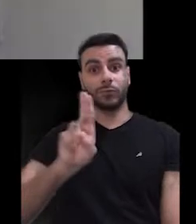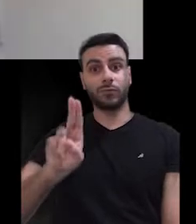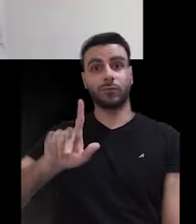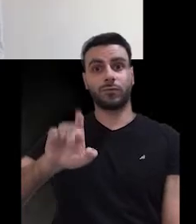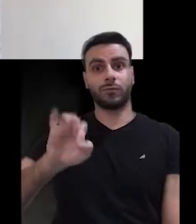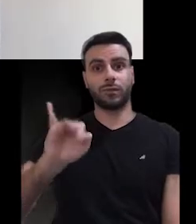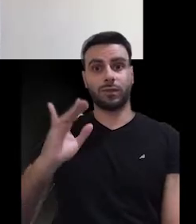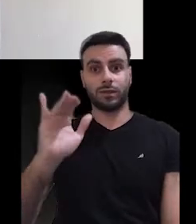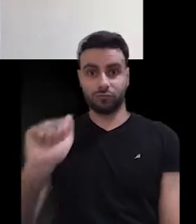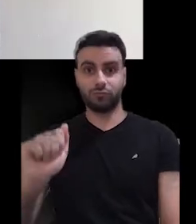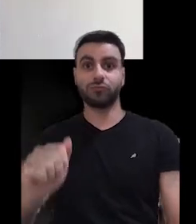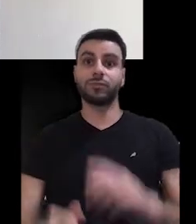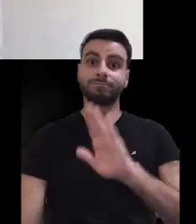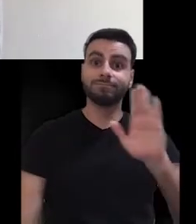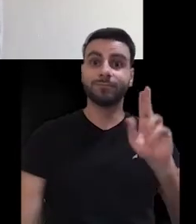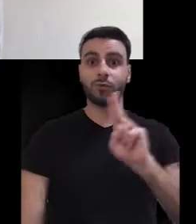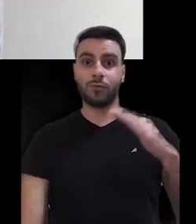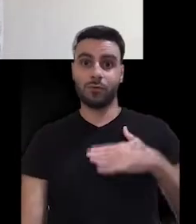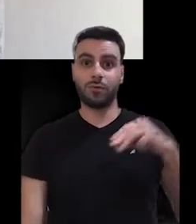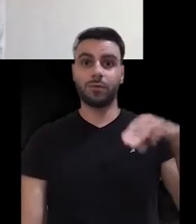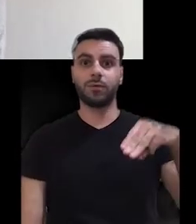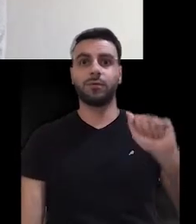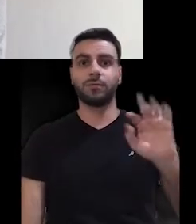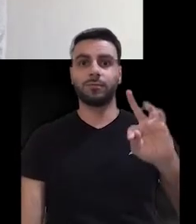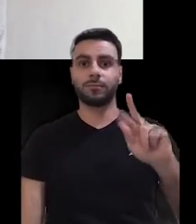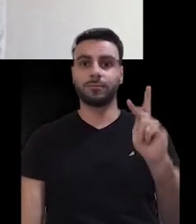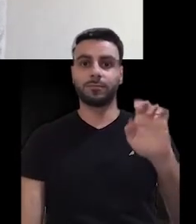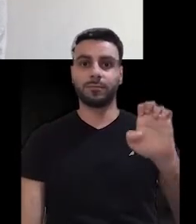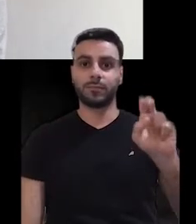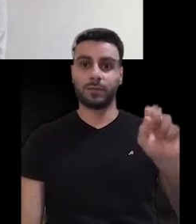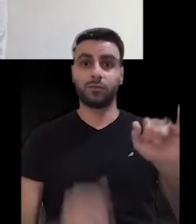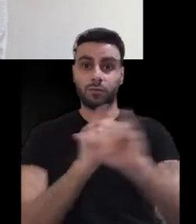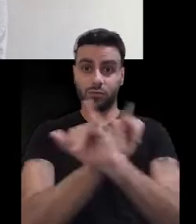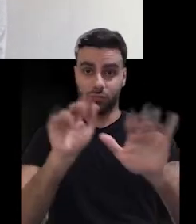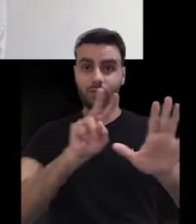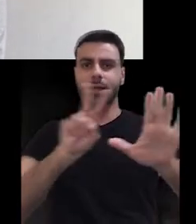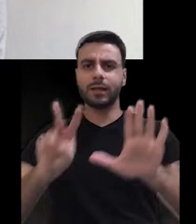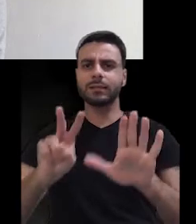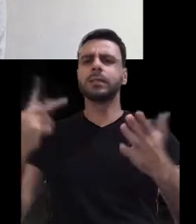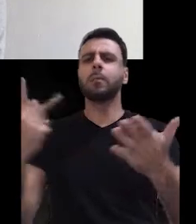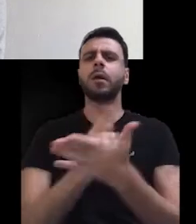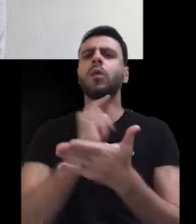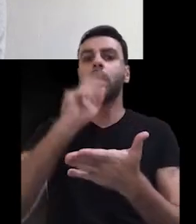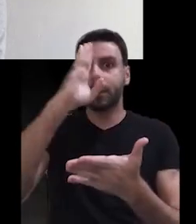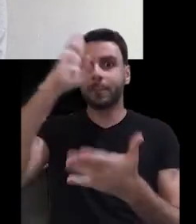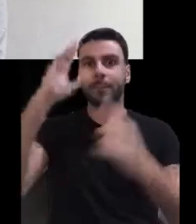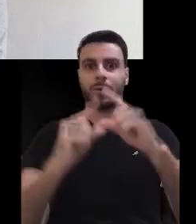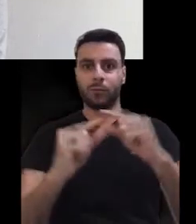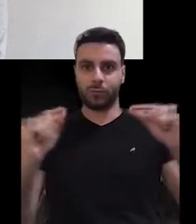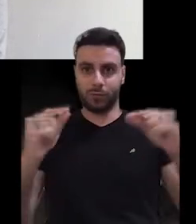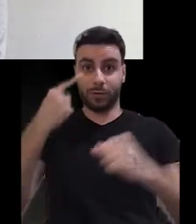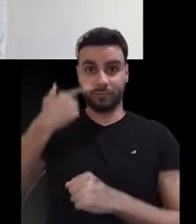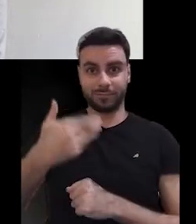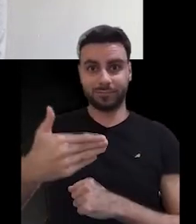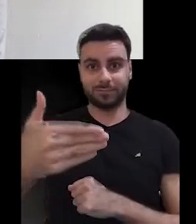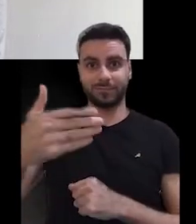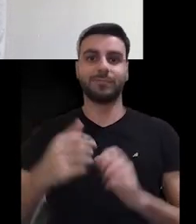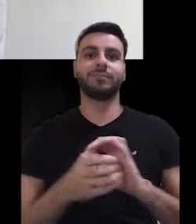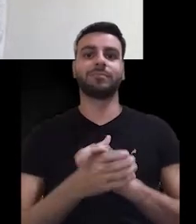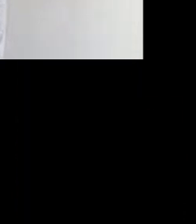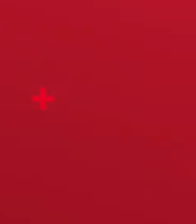Olá, meu nome é Letícia Santos. Eu sou o Matheus Sampaio e você fica sabendo agora o que foi destaque essa semana na